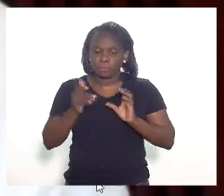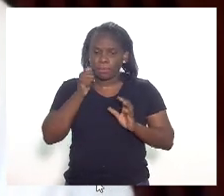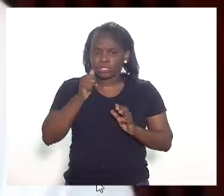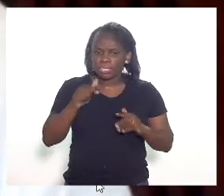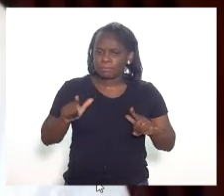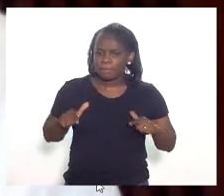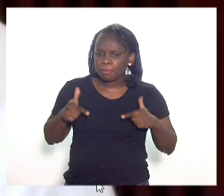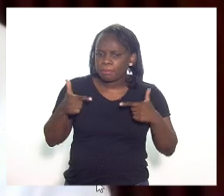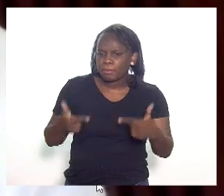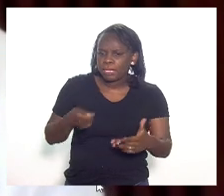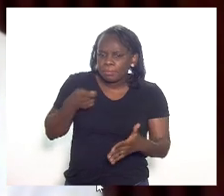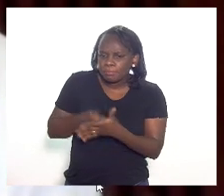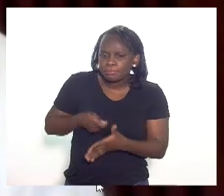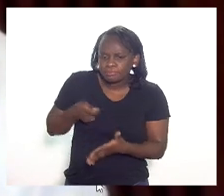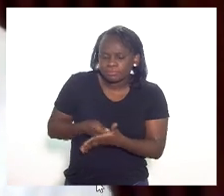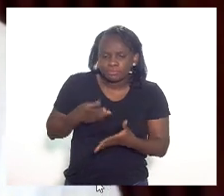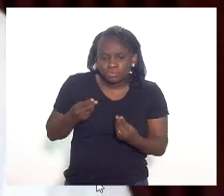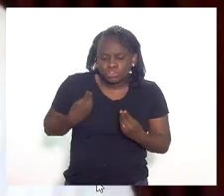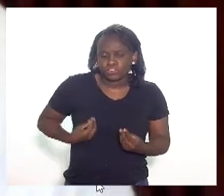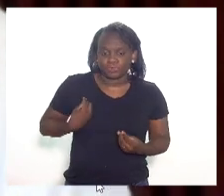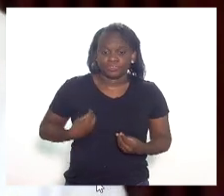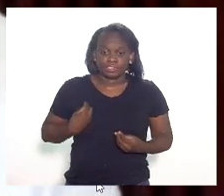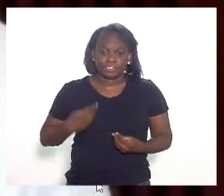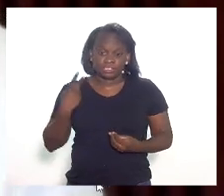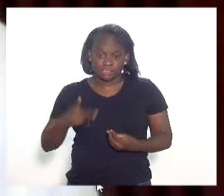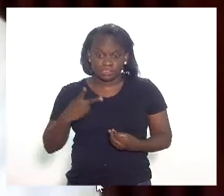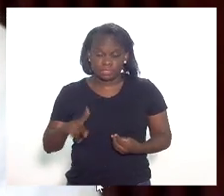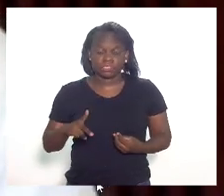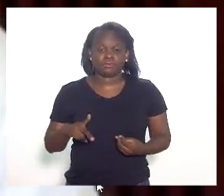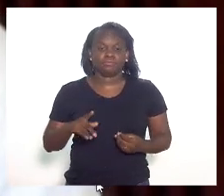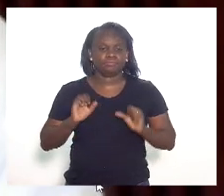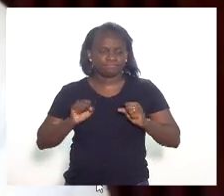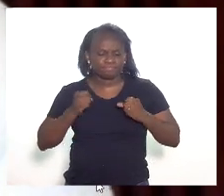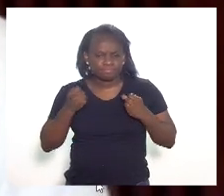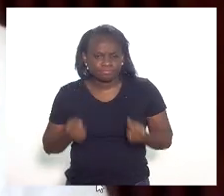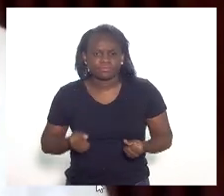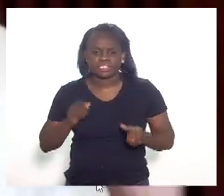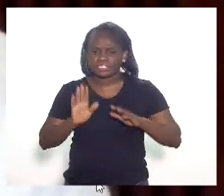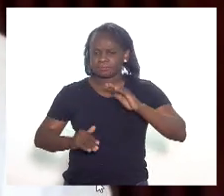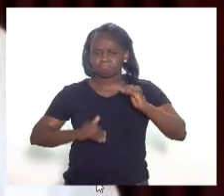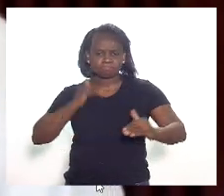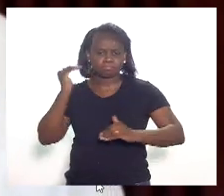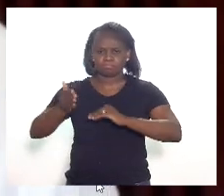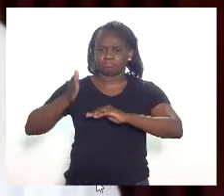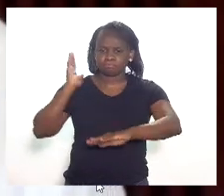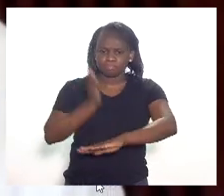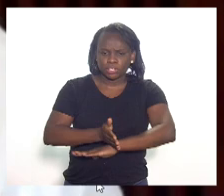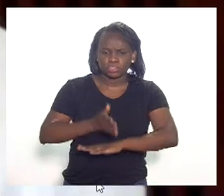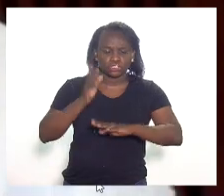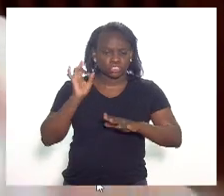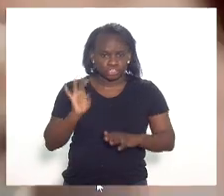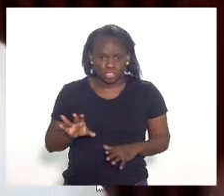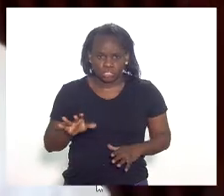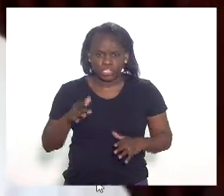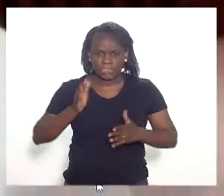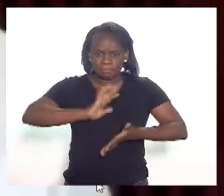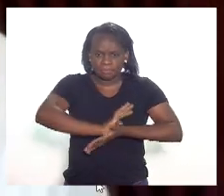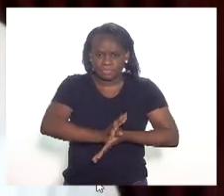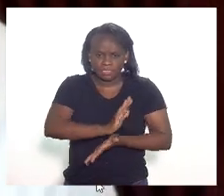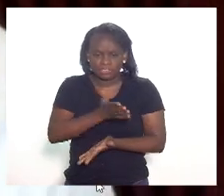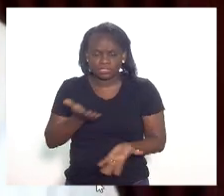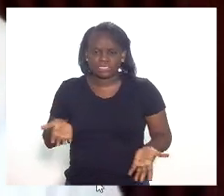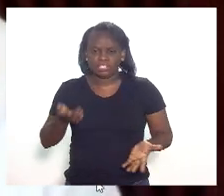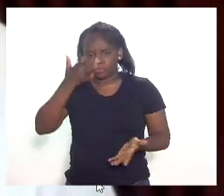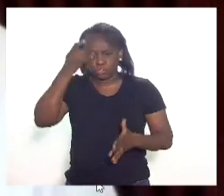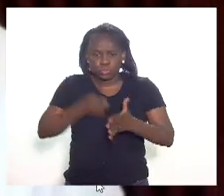muito pela sua militância, pela vida em que ela se dedicou para superar não só a questão do preconceito, da